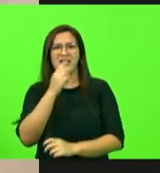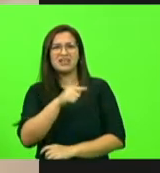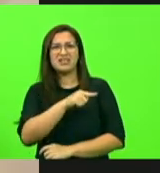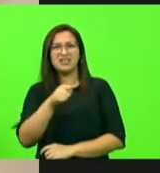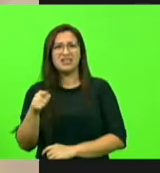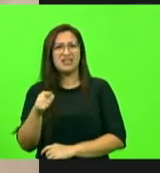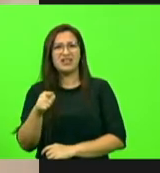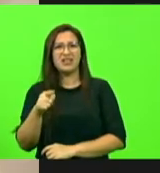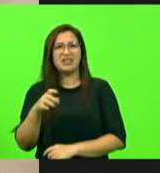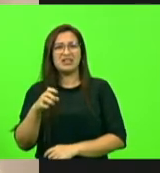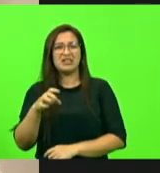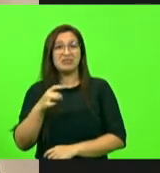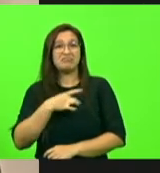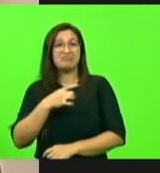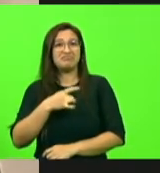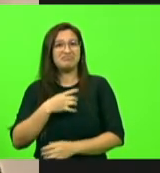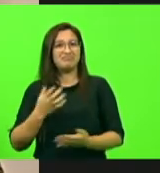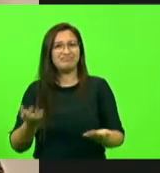Bom,